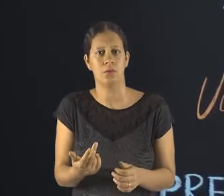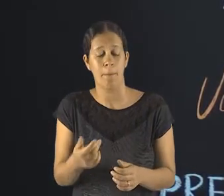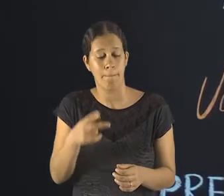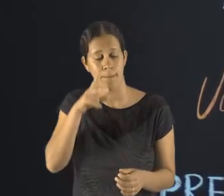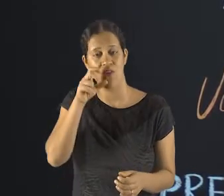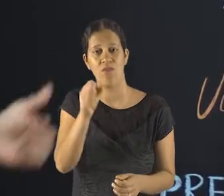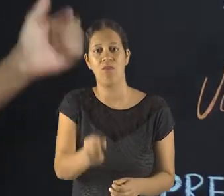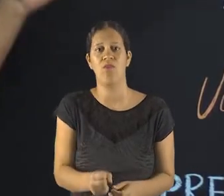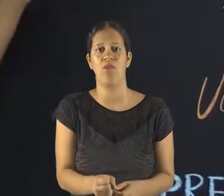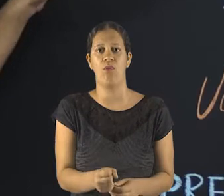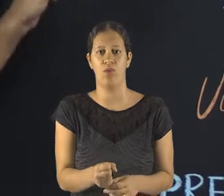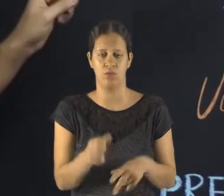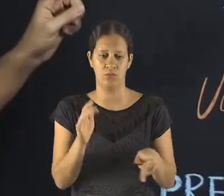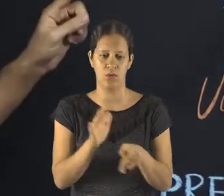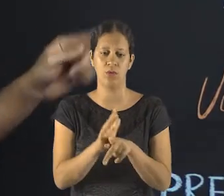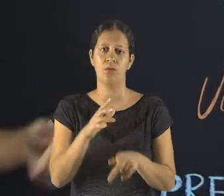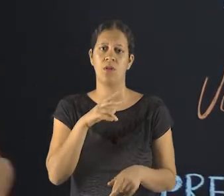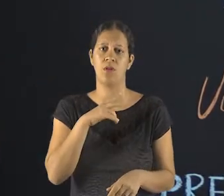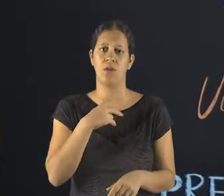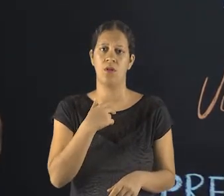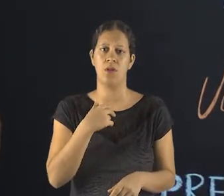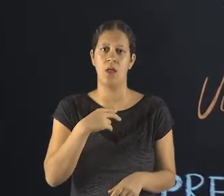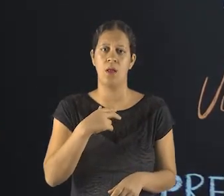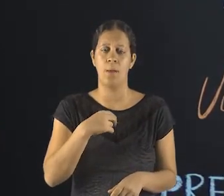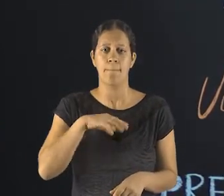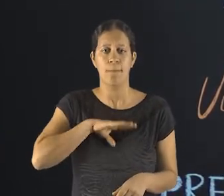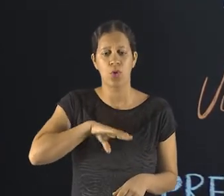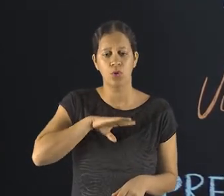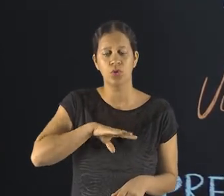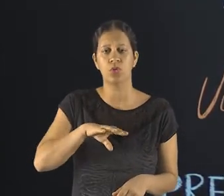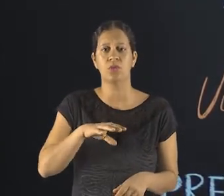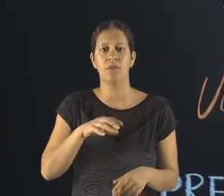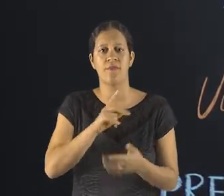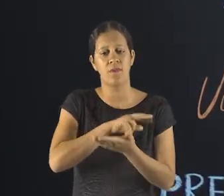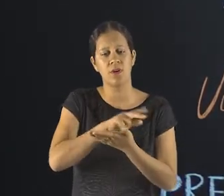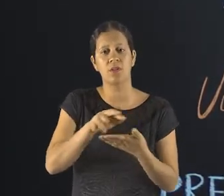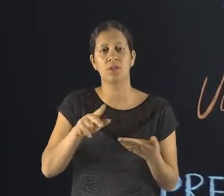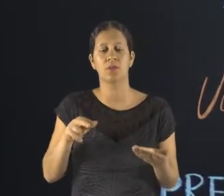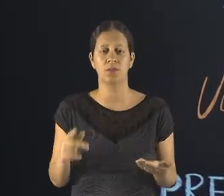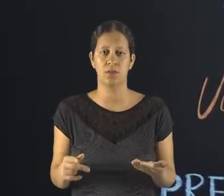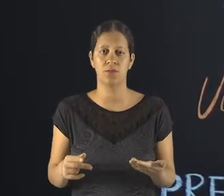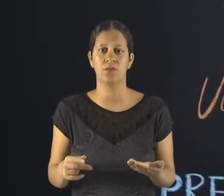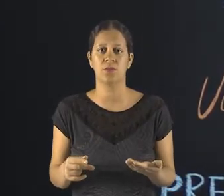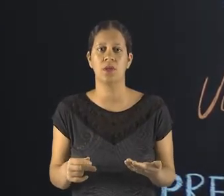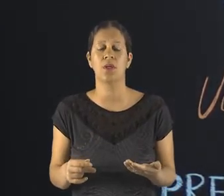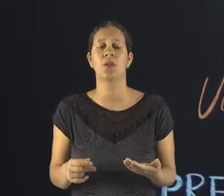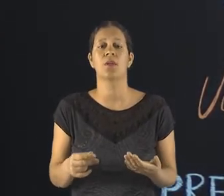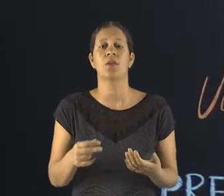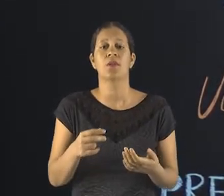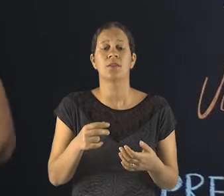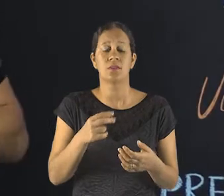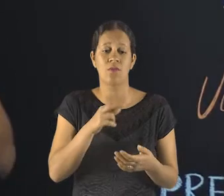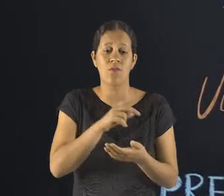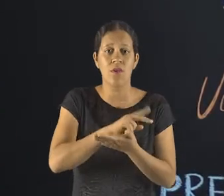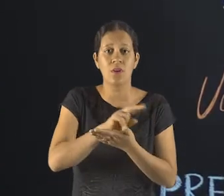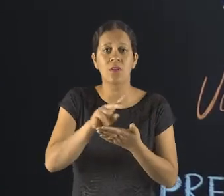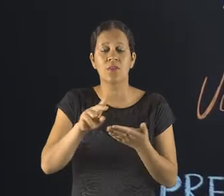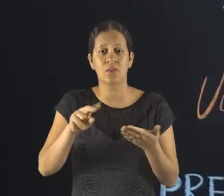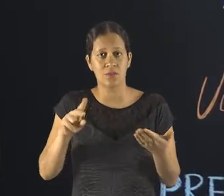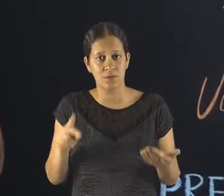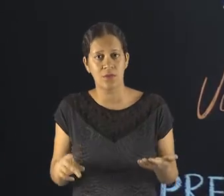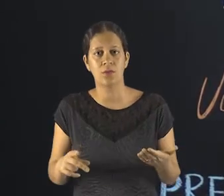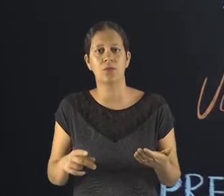institucionalizada. A própria língua portuguesa, ela é originária de uma variação, daquilo que se chamava de um latim vulgar, de uma